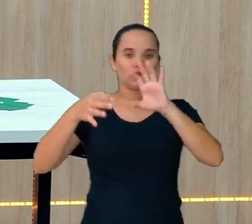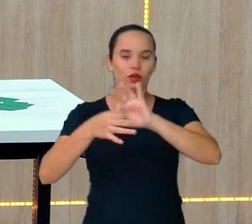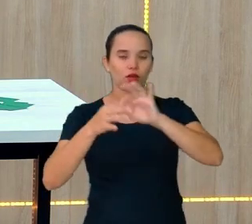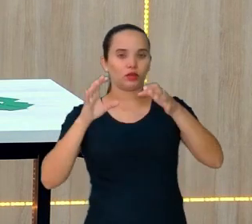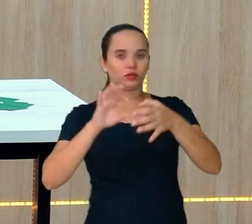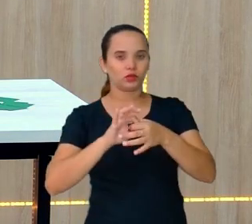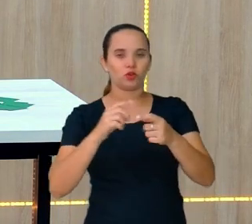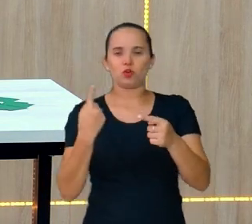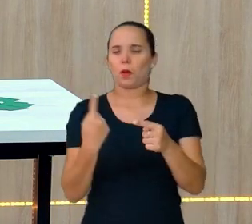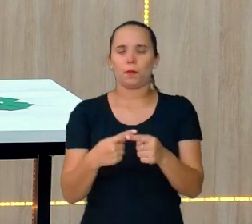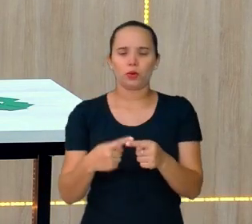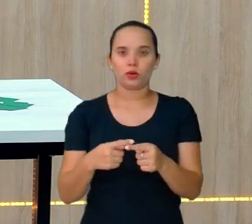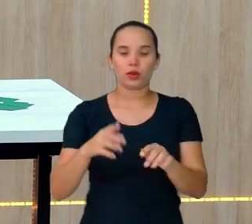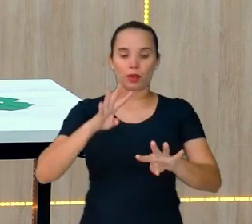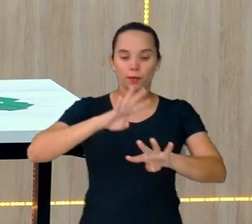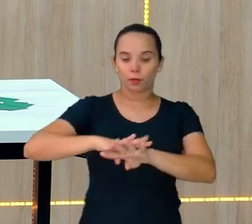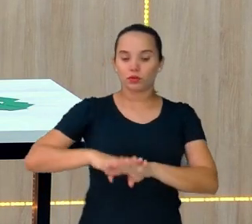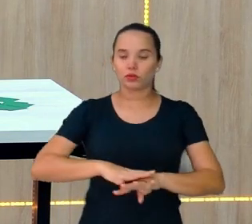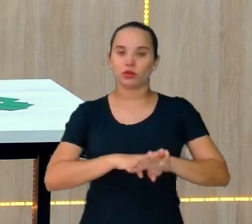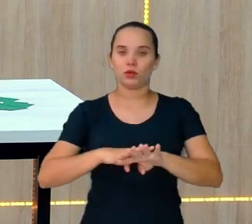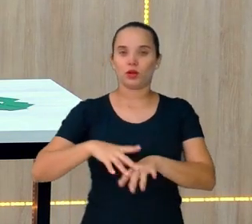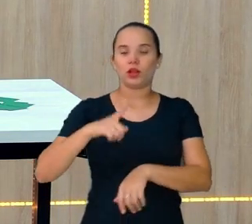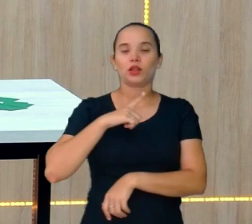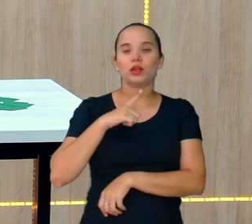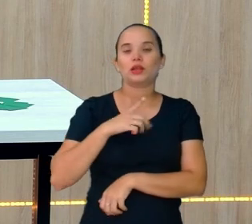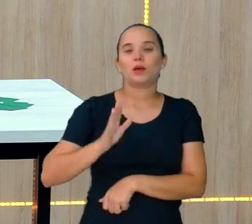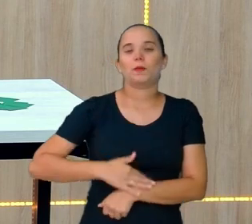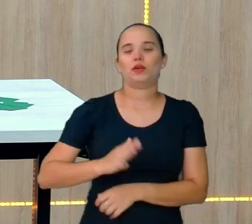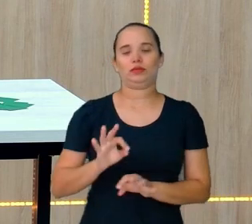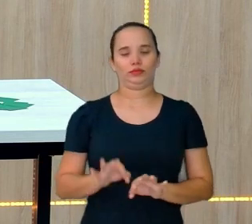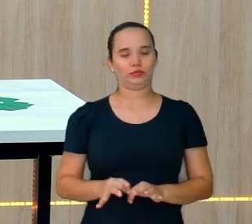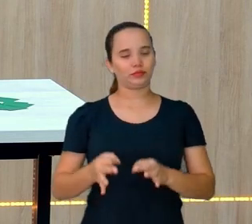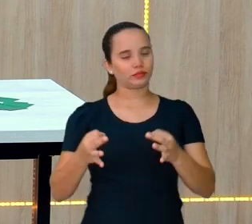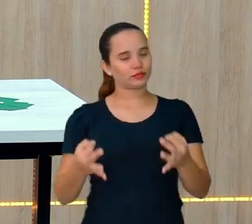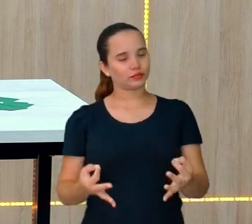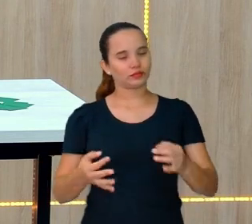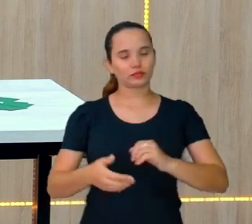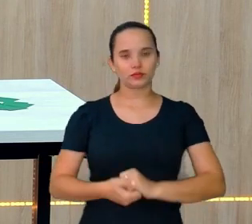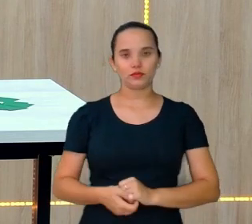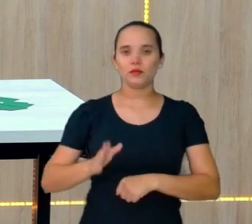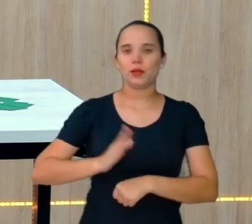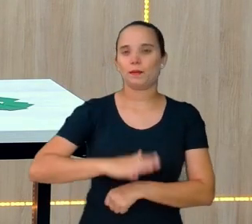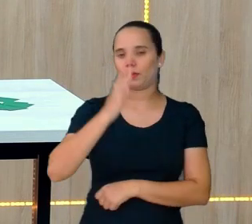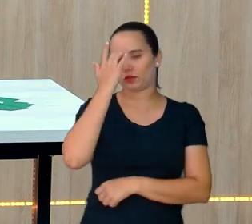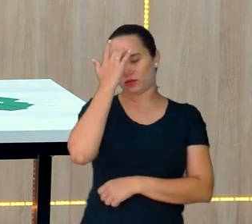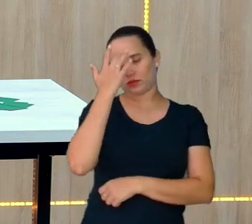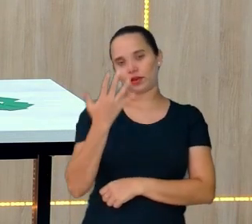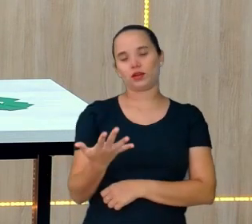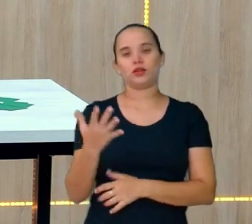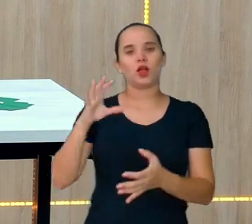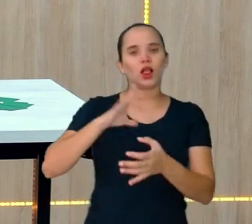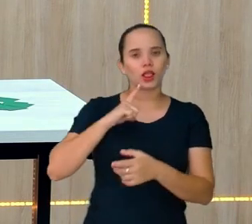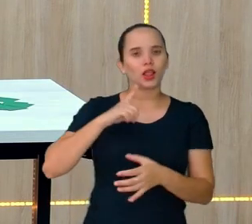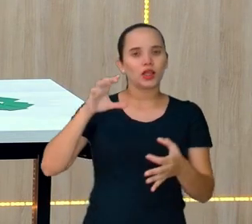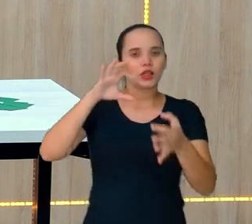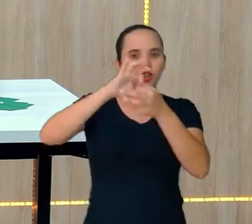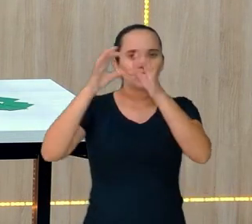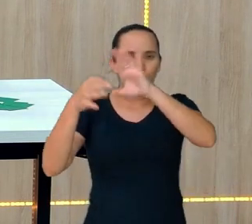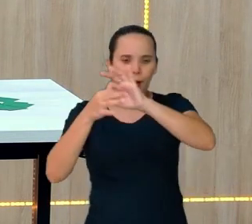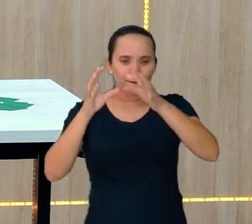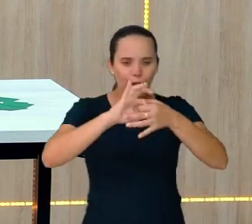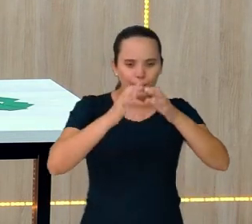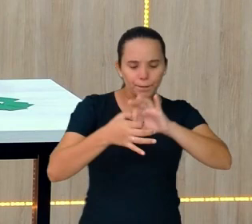quê? Pra matemática ficar mais simples, ficar mais fácil. Essas conexões são importantes.